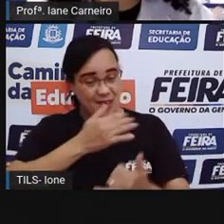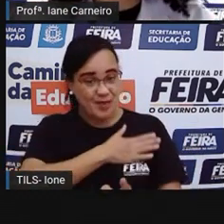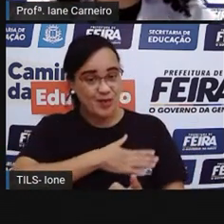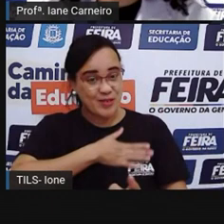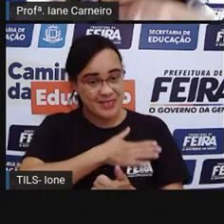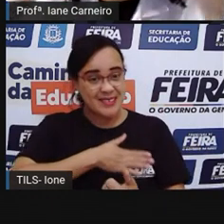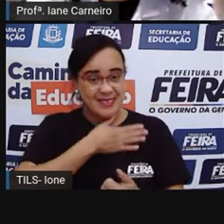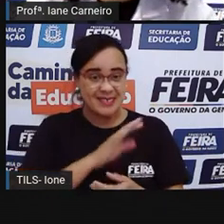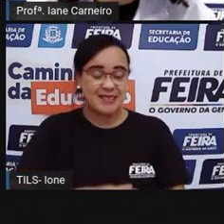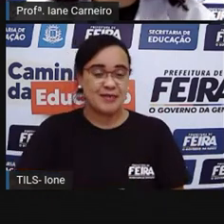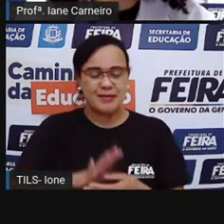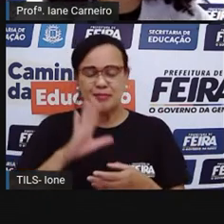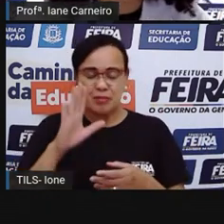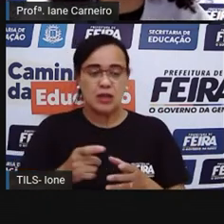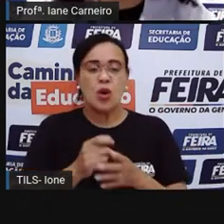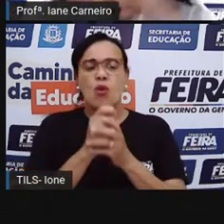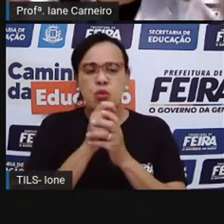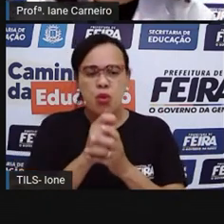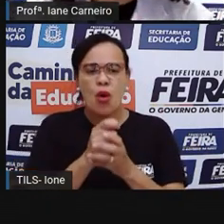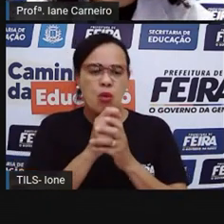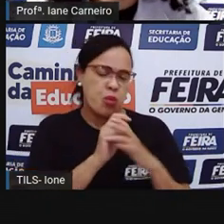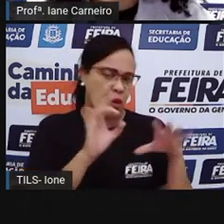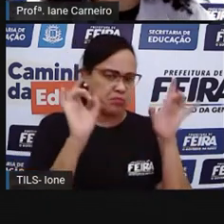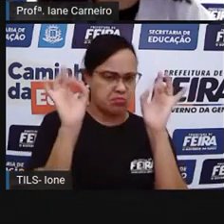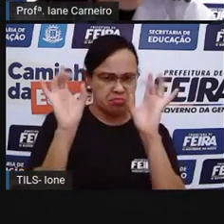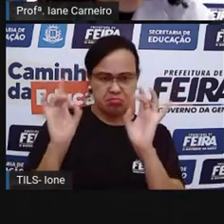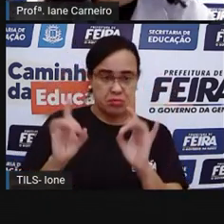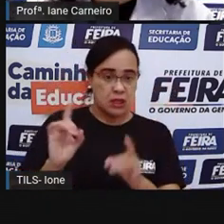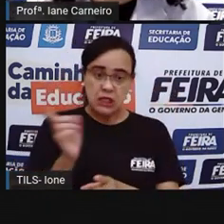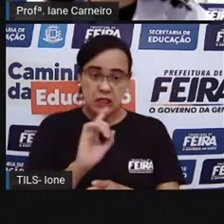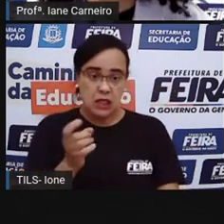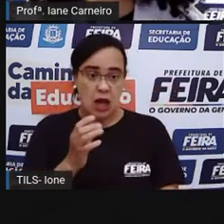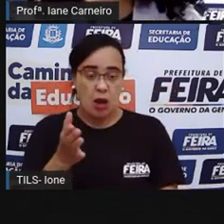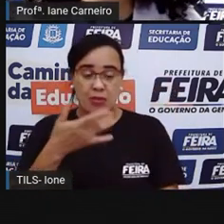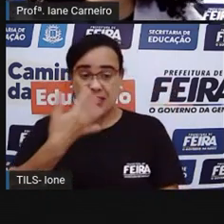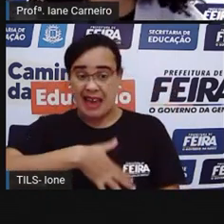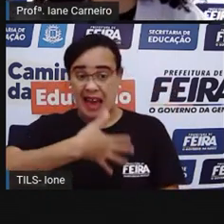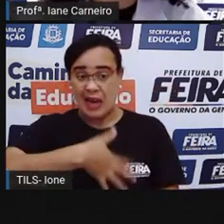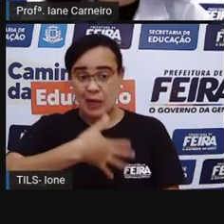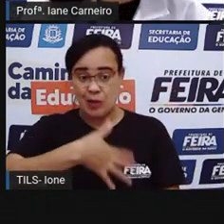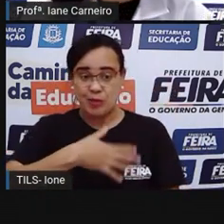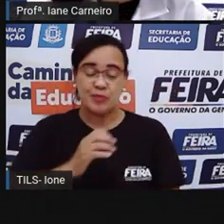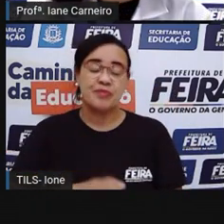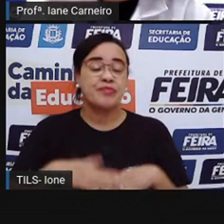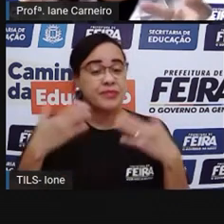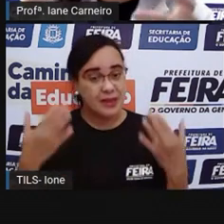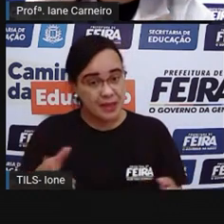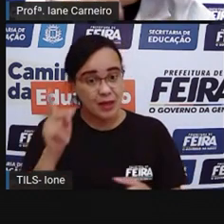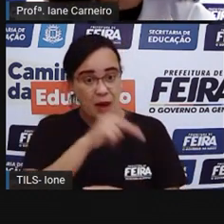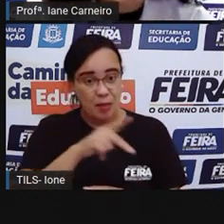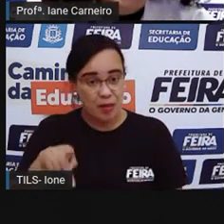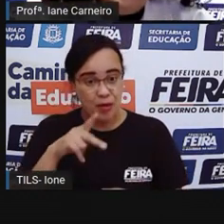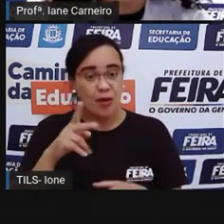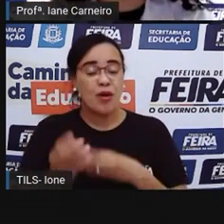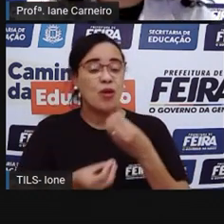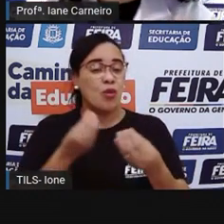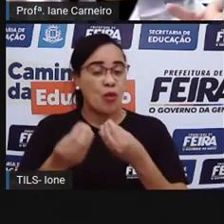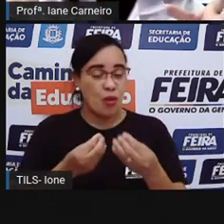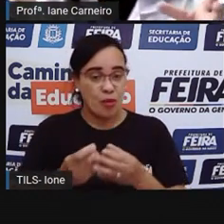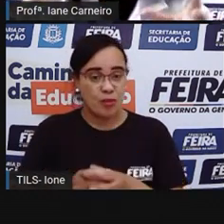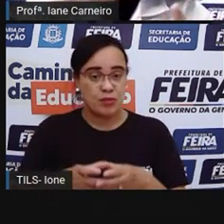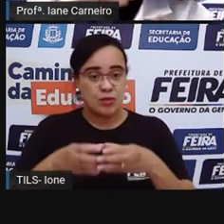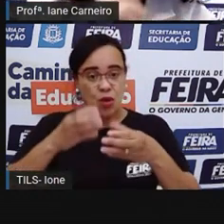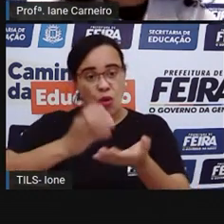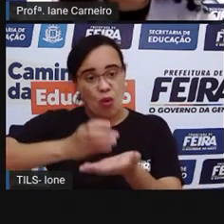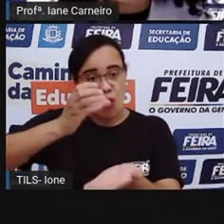bolas de sabão chiques, né? Que era caro, tudo era caro antigamente, né? E aí a Pró fazia o quê? Pegava um copinho, a